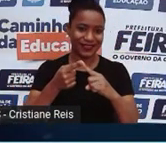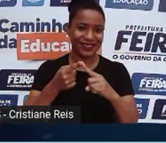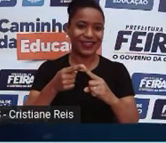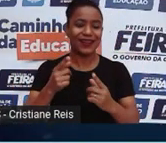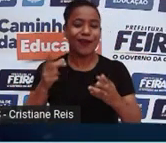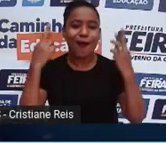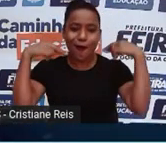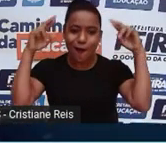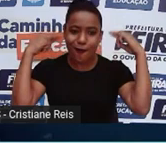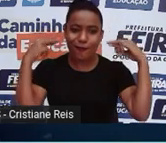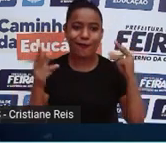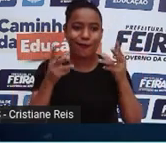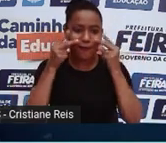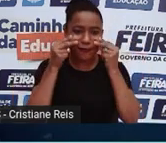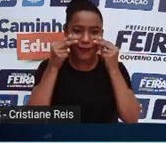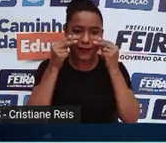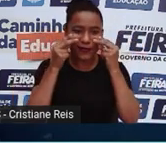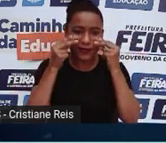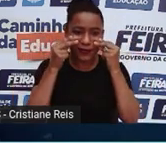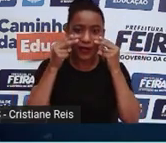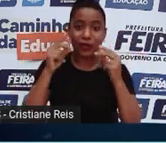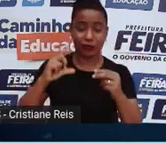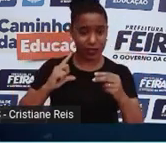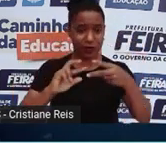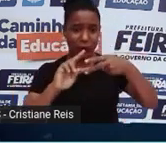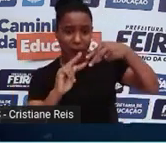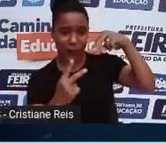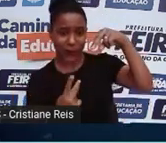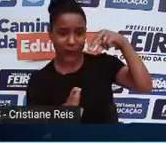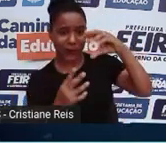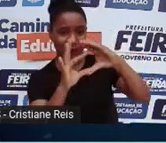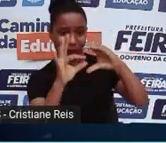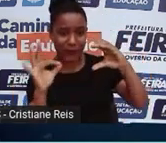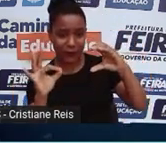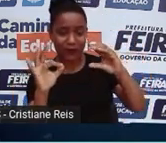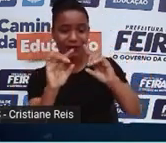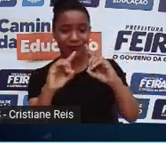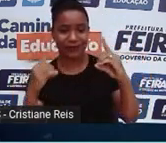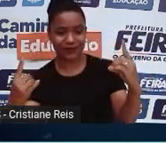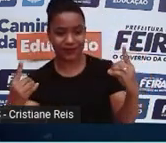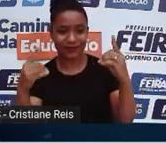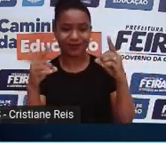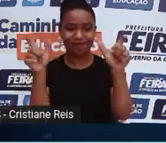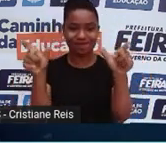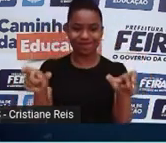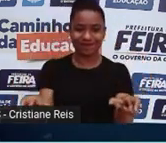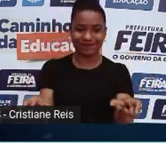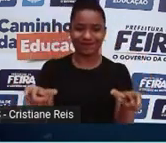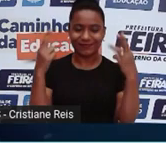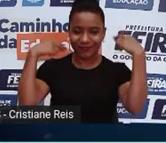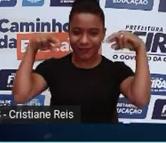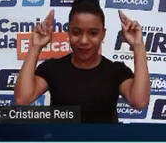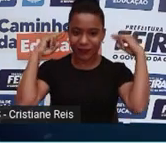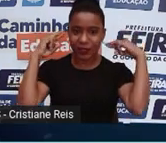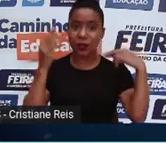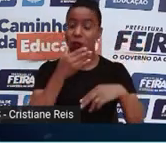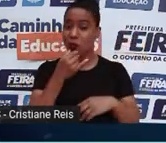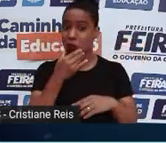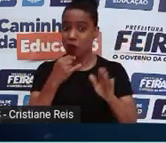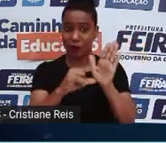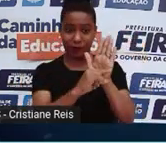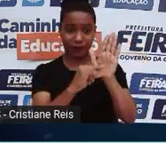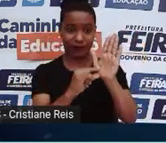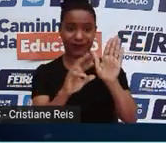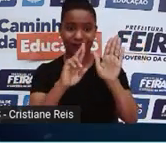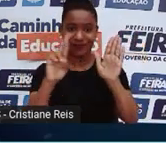adulto, e que abriu caminho para a possibilidade de clonagem humana. O procedimento realizado pelo biólogo Kate Campbell e o Ian Yu